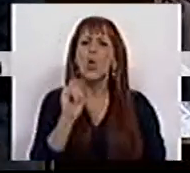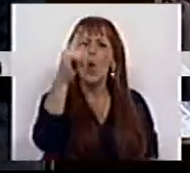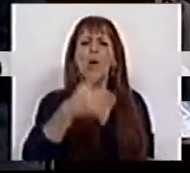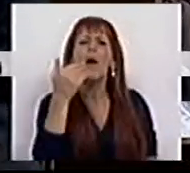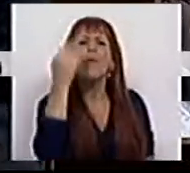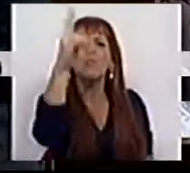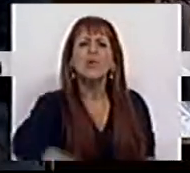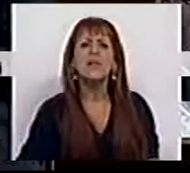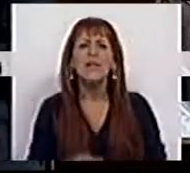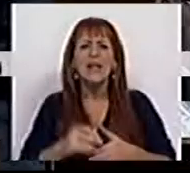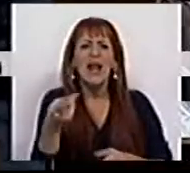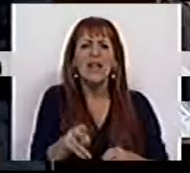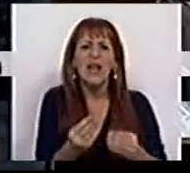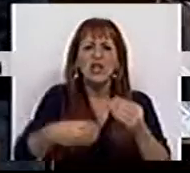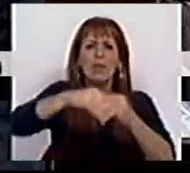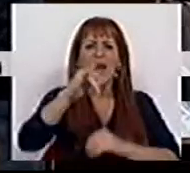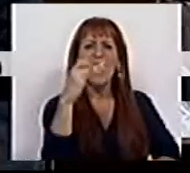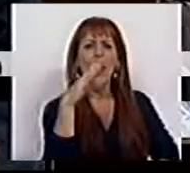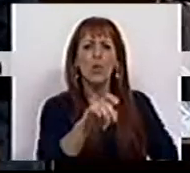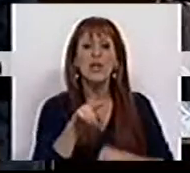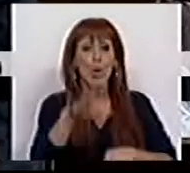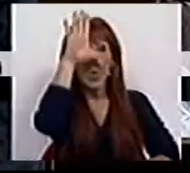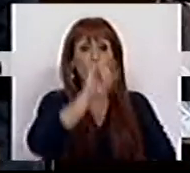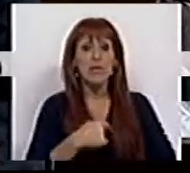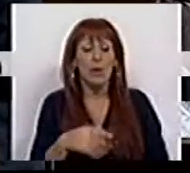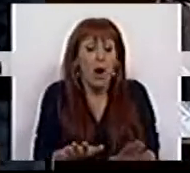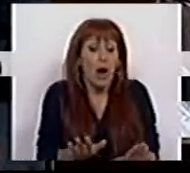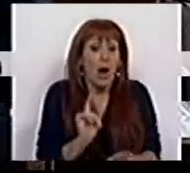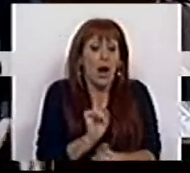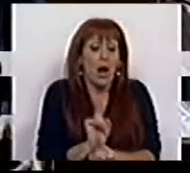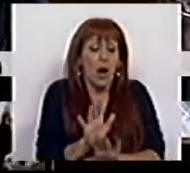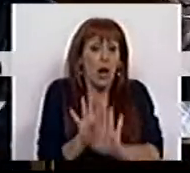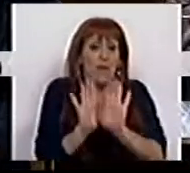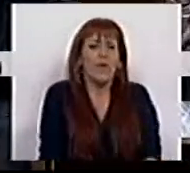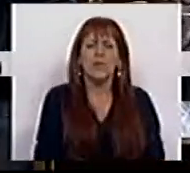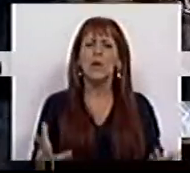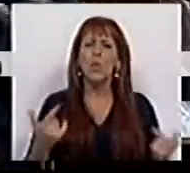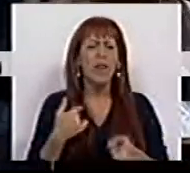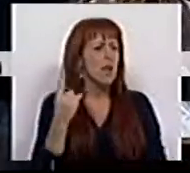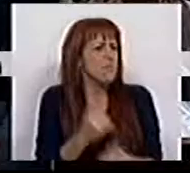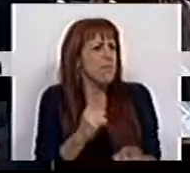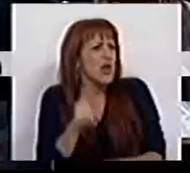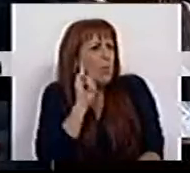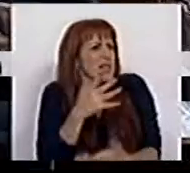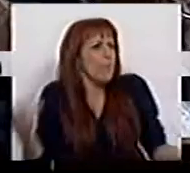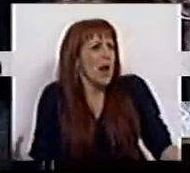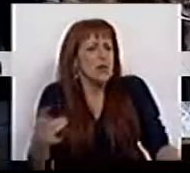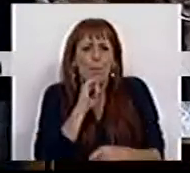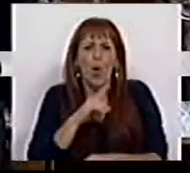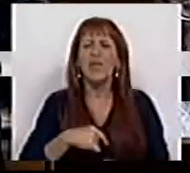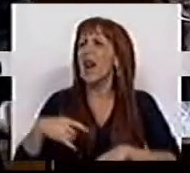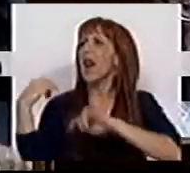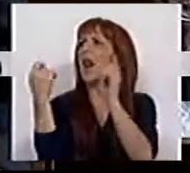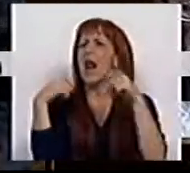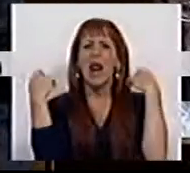esse abuso sobre taxa de IRS. Nisso o Governo não mexe. E de facto, quando não se mexe no essencial, podemos sempre